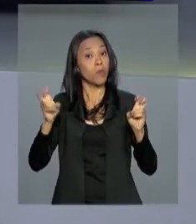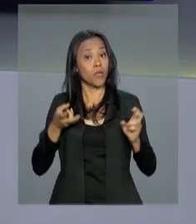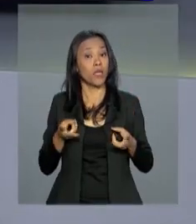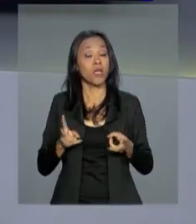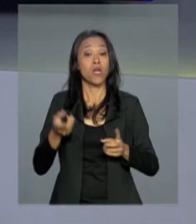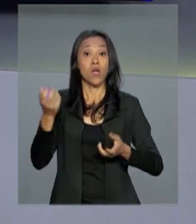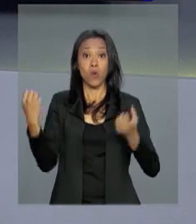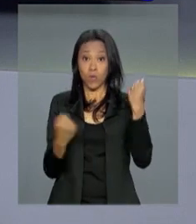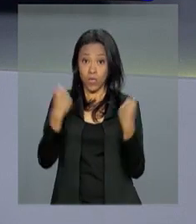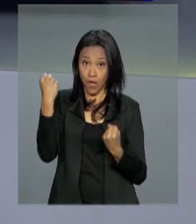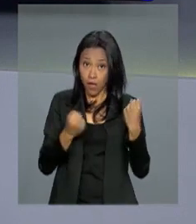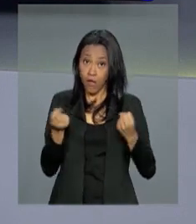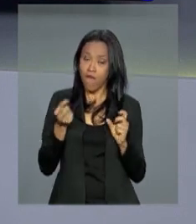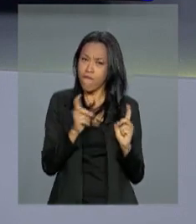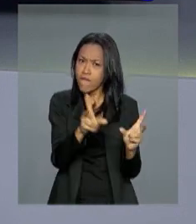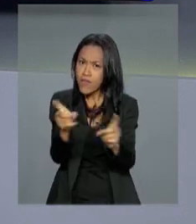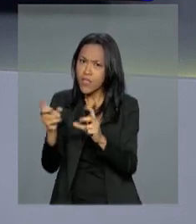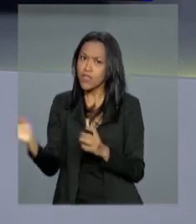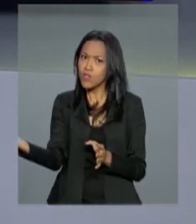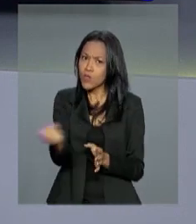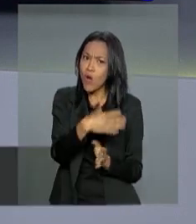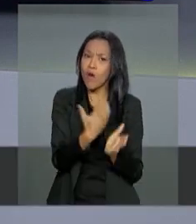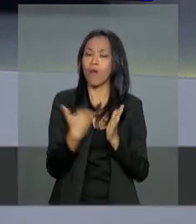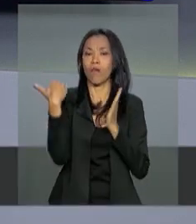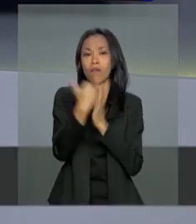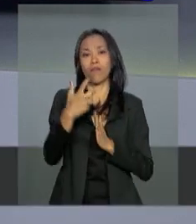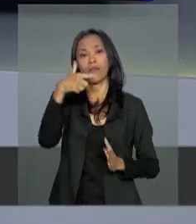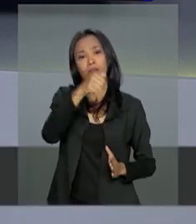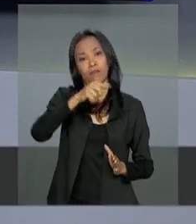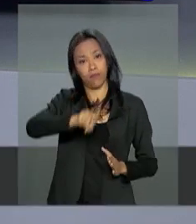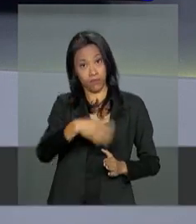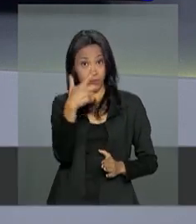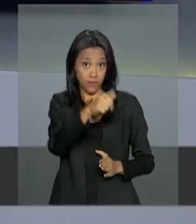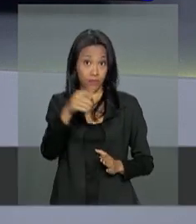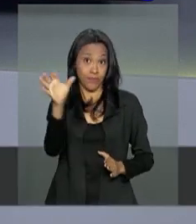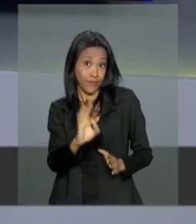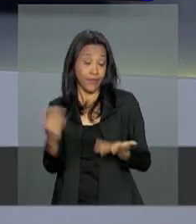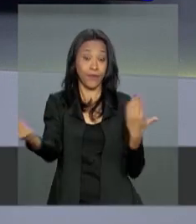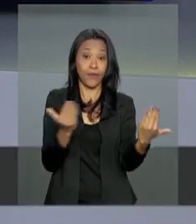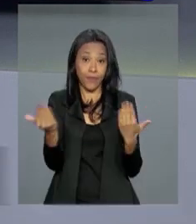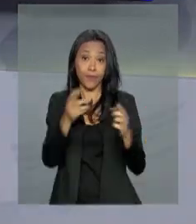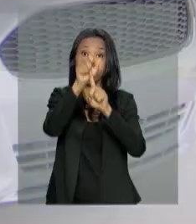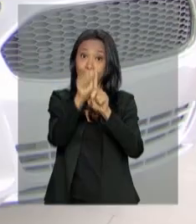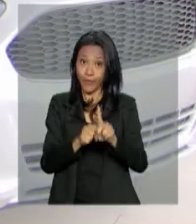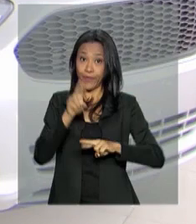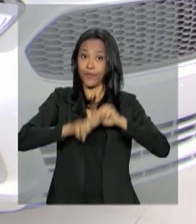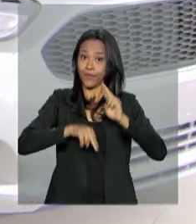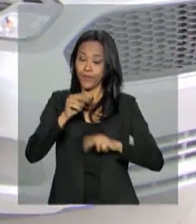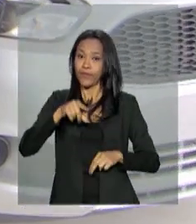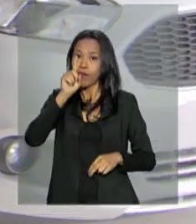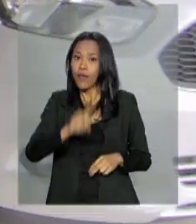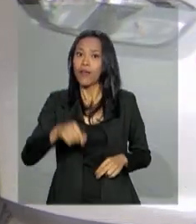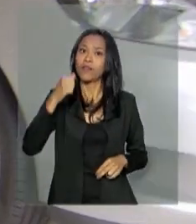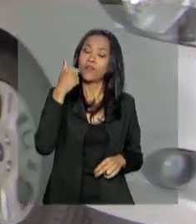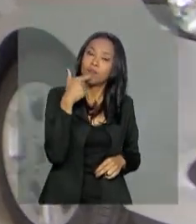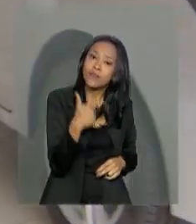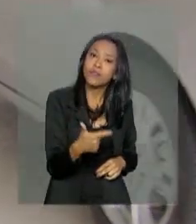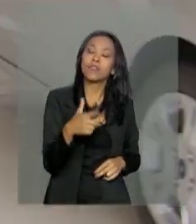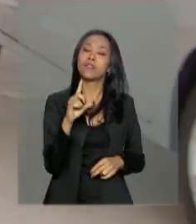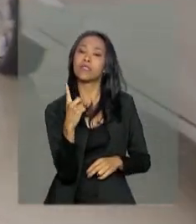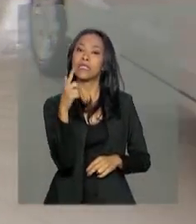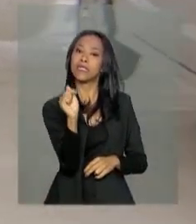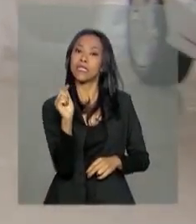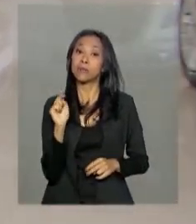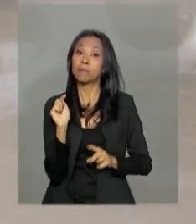a venda de veículos novos no Brasil cresceu 7,7% em comparação a junho. Foram 217 mil unidades